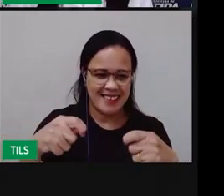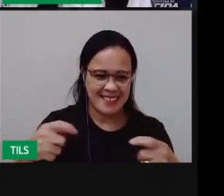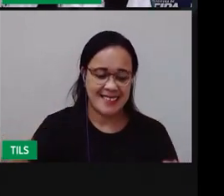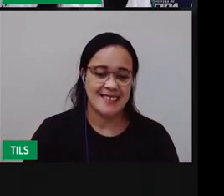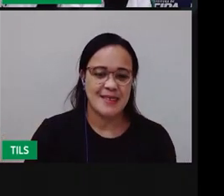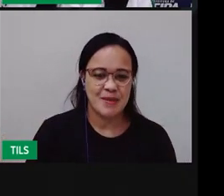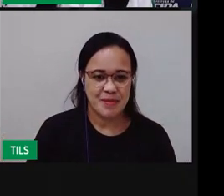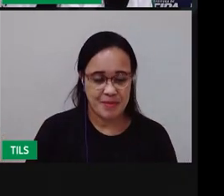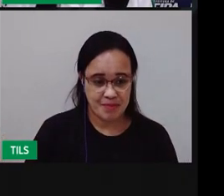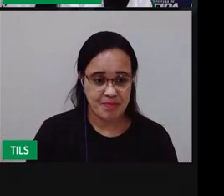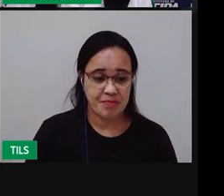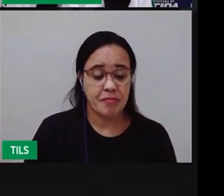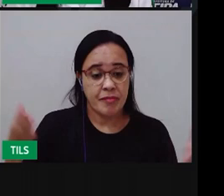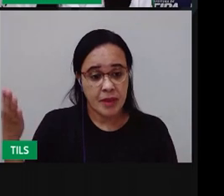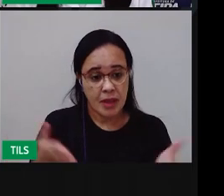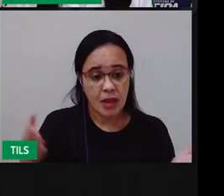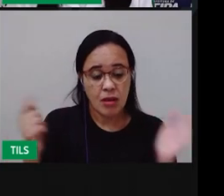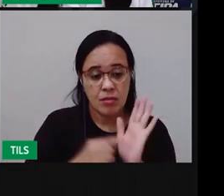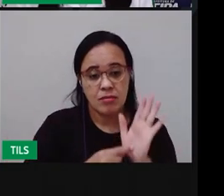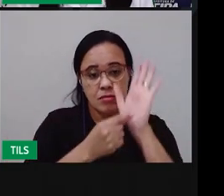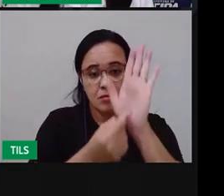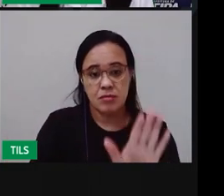Agora eu quero Mostrar para vocês